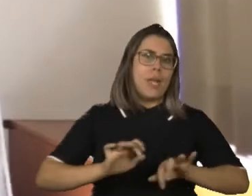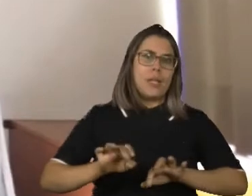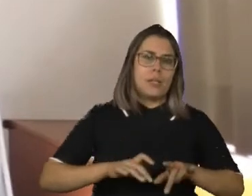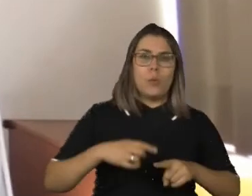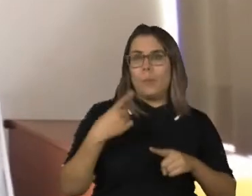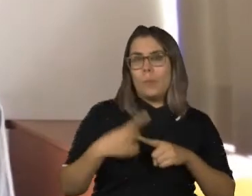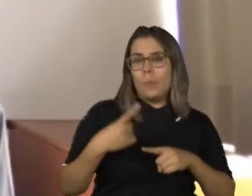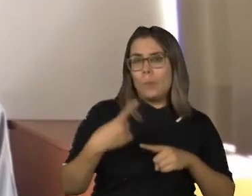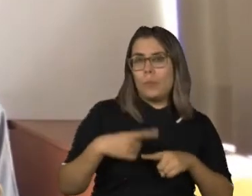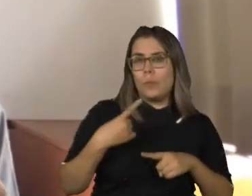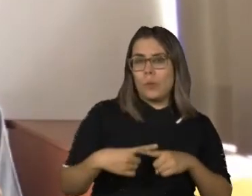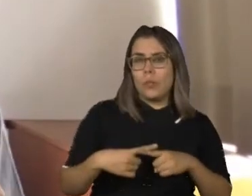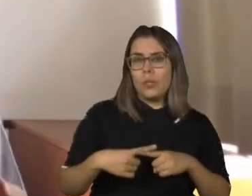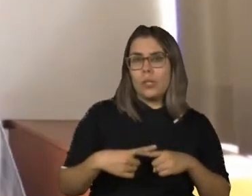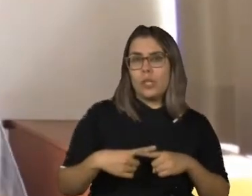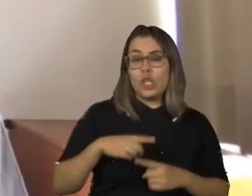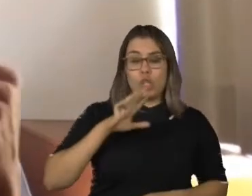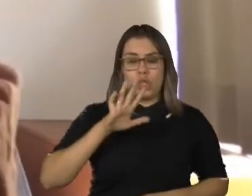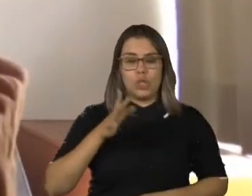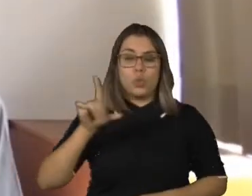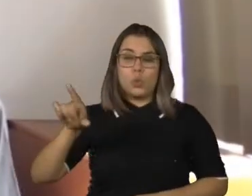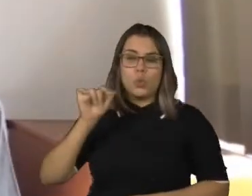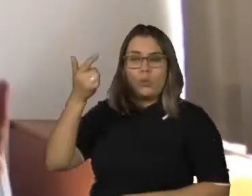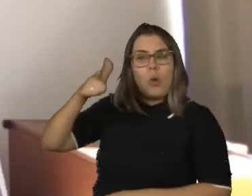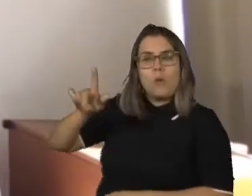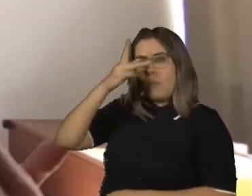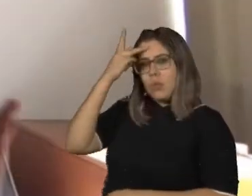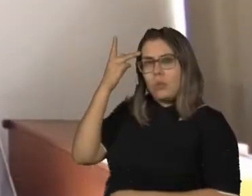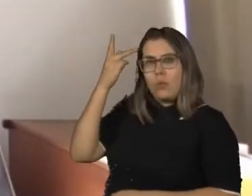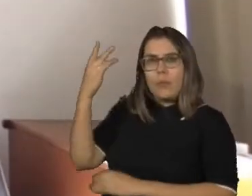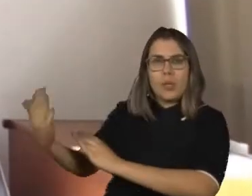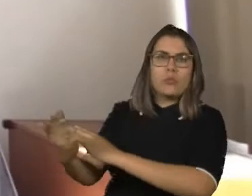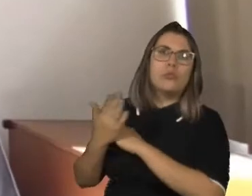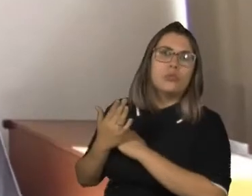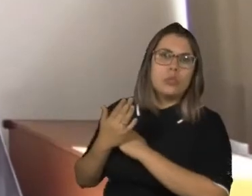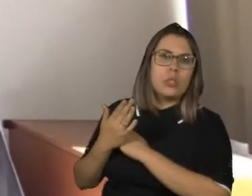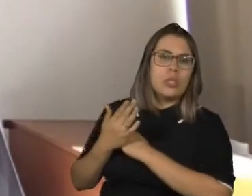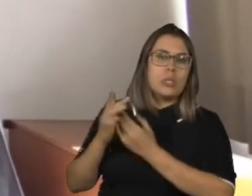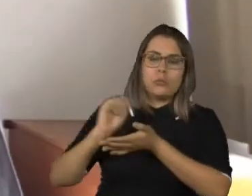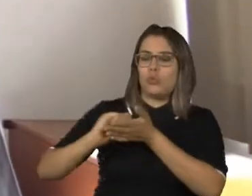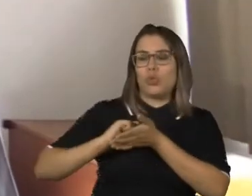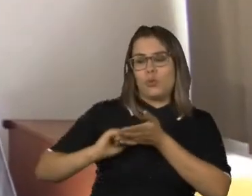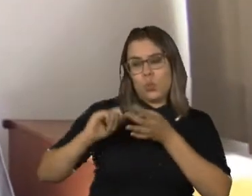já que eu tinha solicitado uma pessoa para passar as respostas no meu cartão, ela também me ajudaria a escrever.